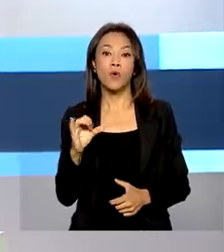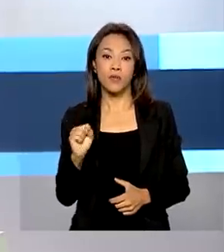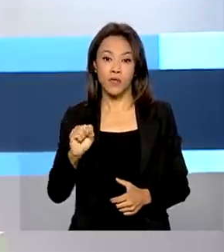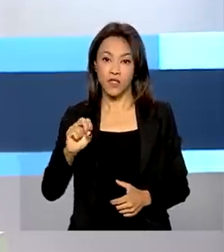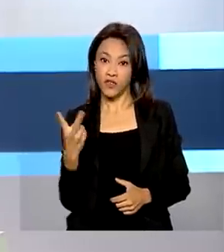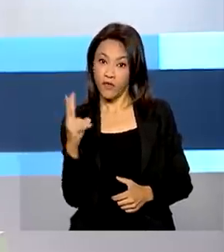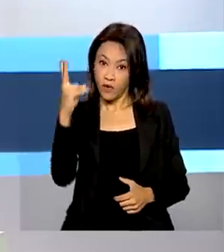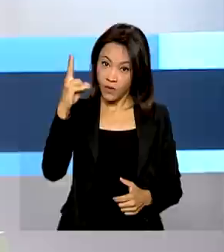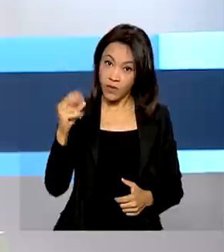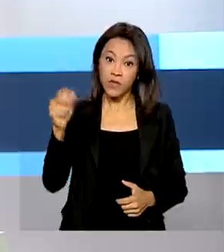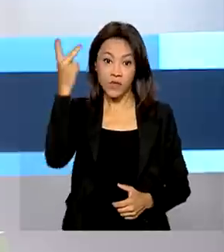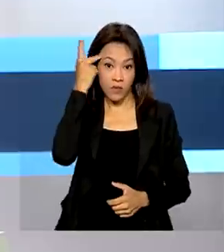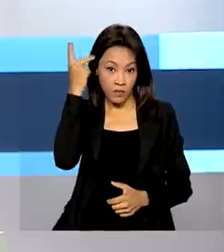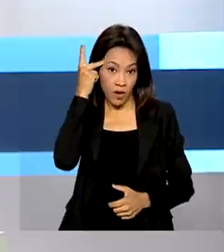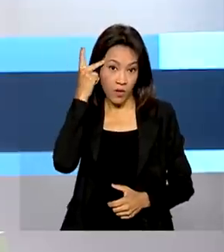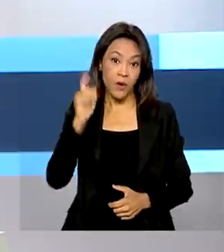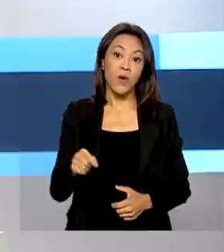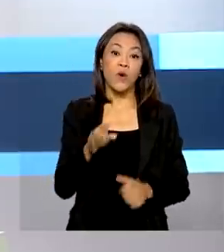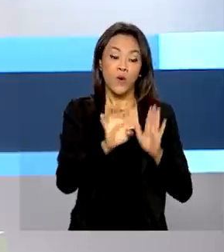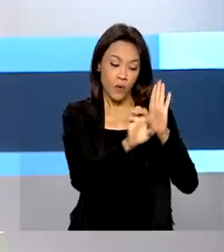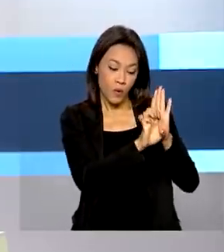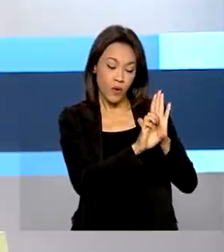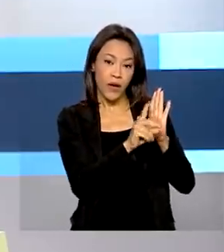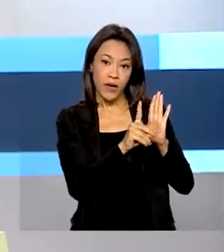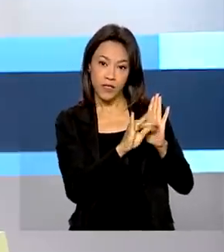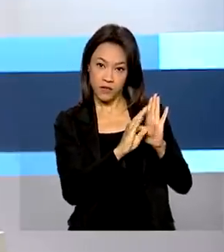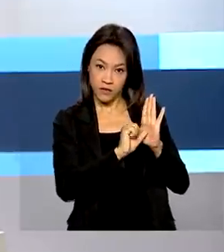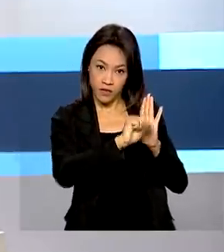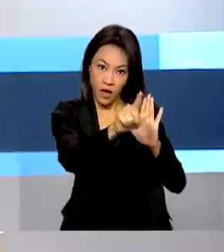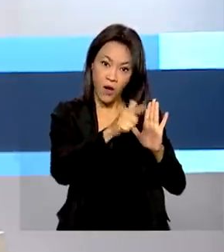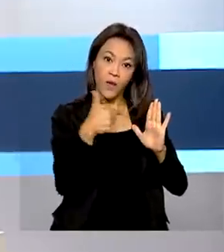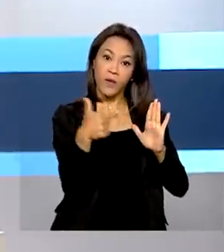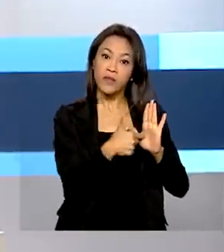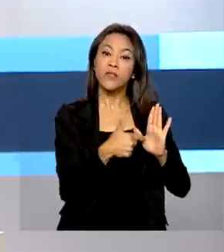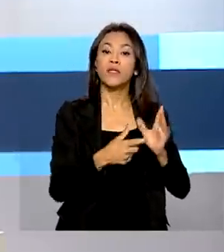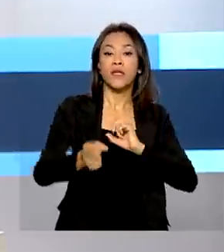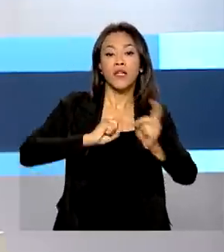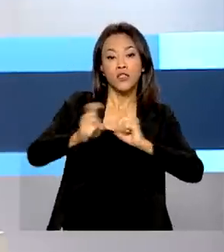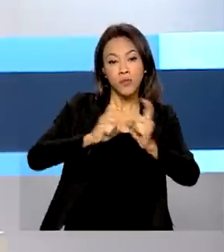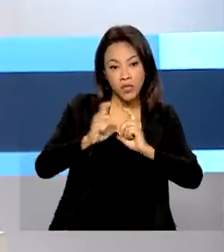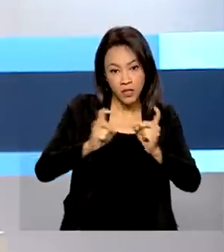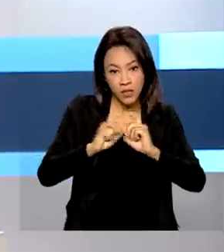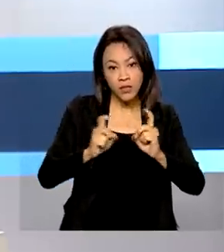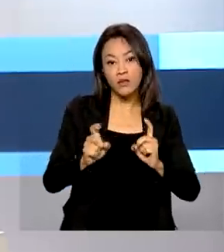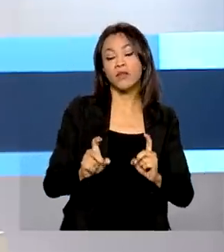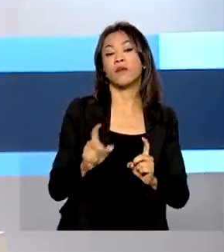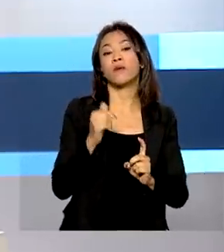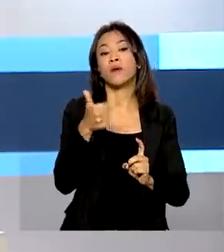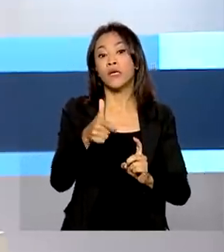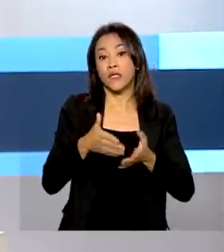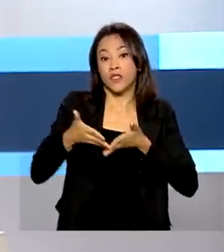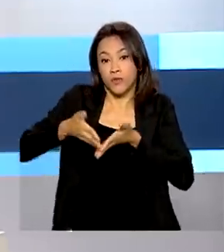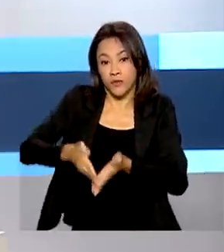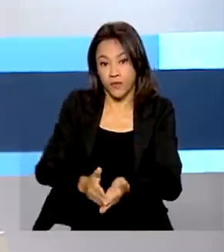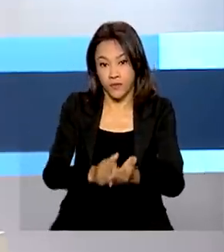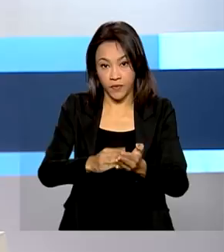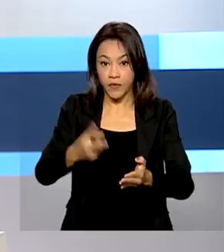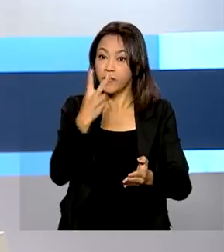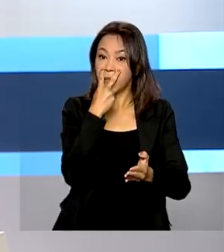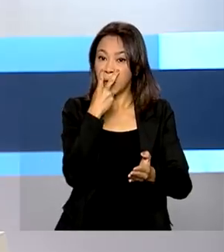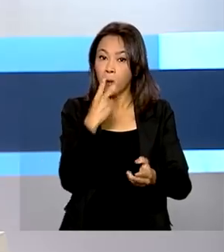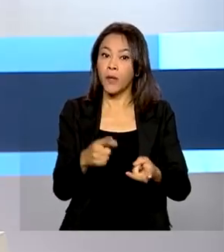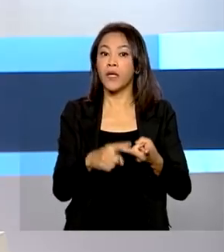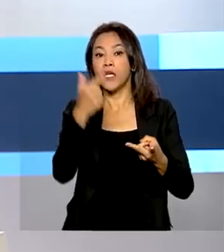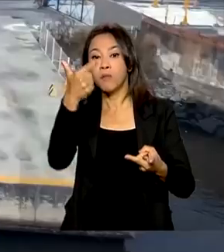história do país. O edital de licitação prevê a transferência do controle da companhia e a concessão dos portos de Vitória e